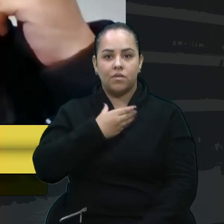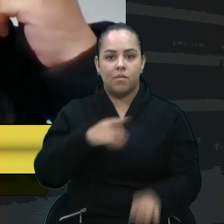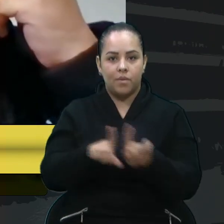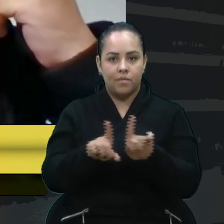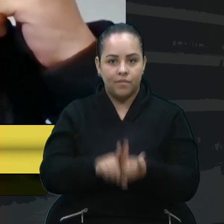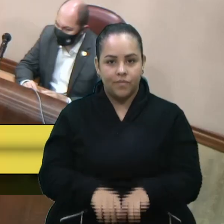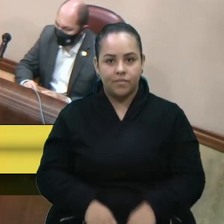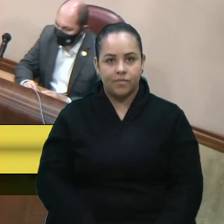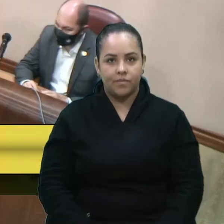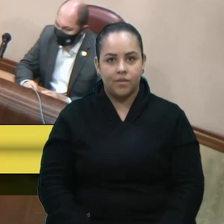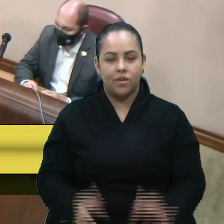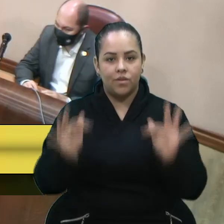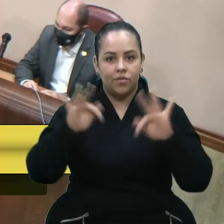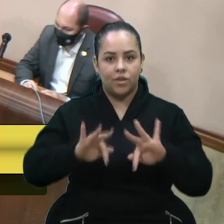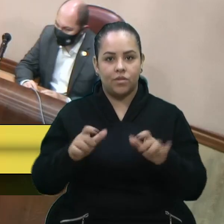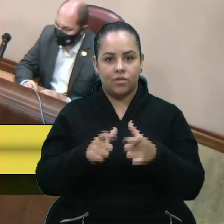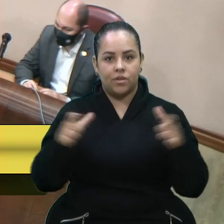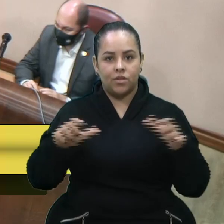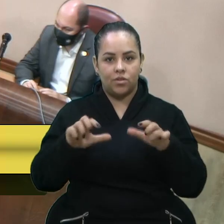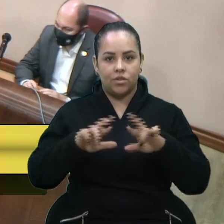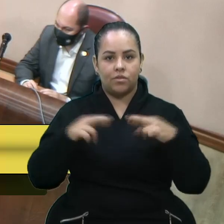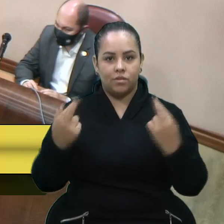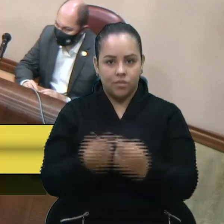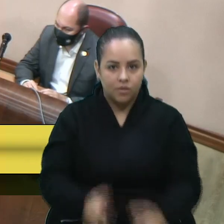Encerrado o grande expediente.